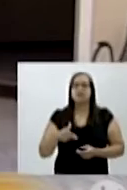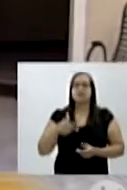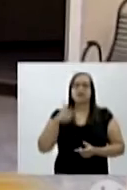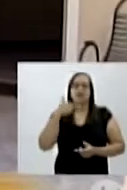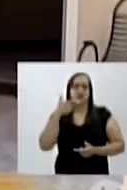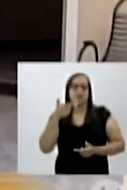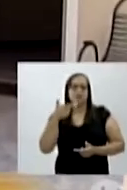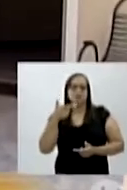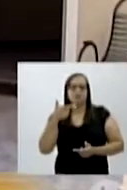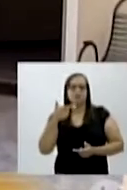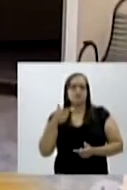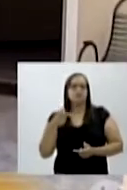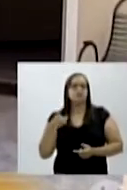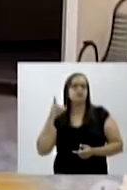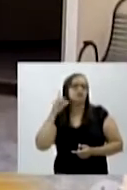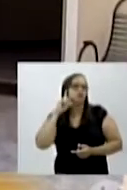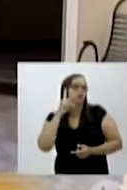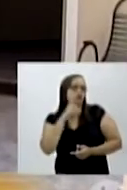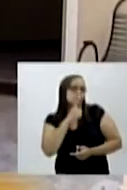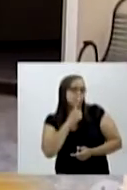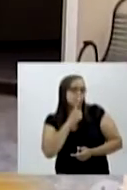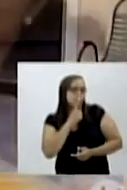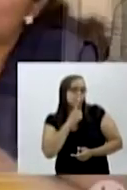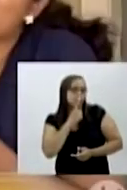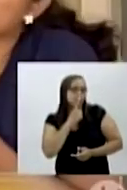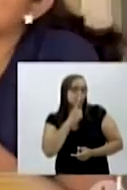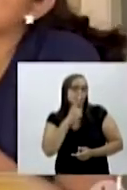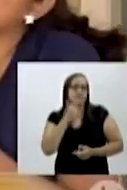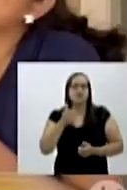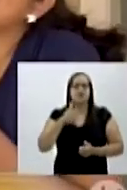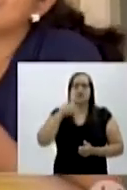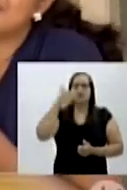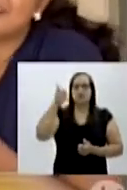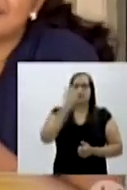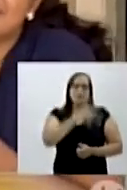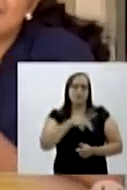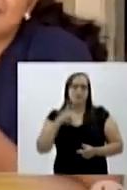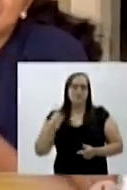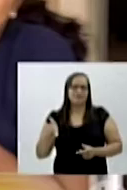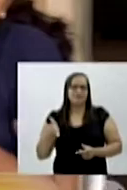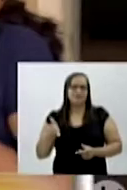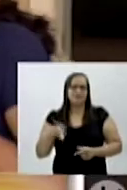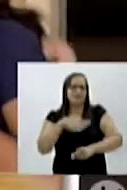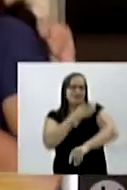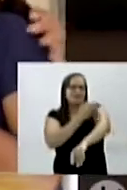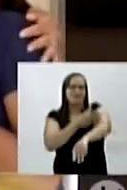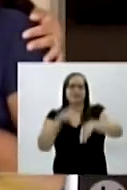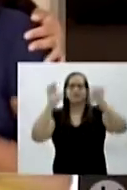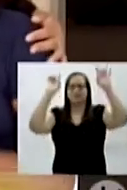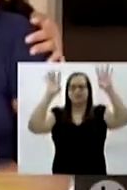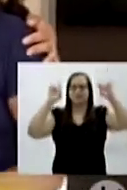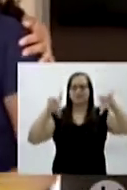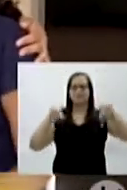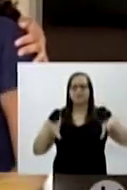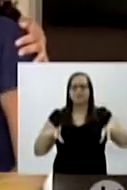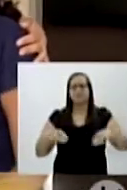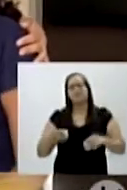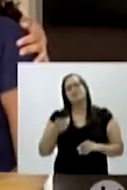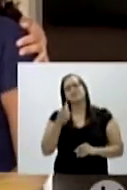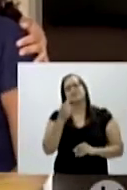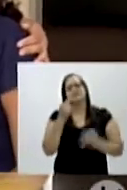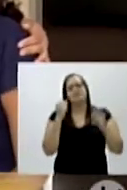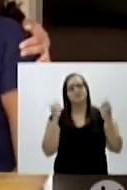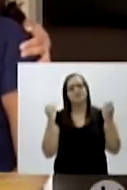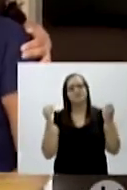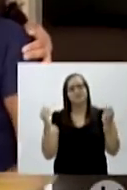são surdos. E na história deles, uma professora de educação especial também fez toda